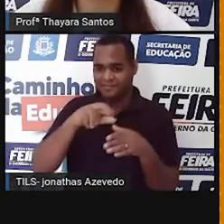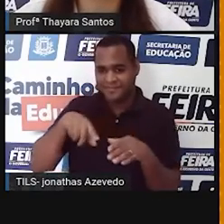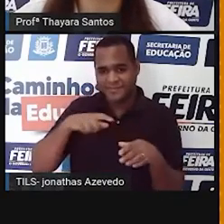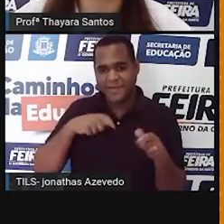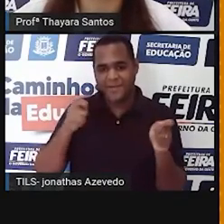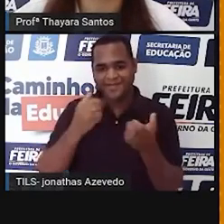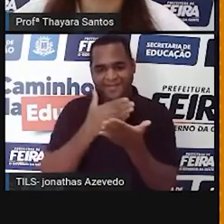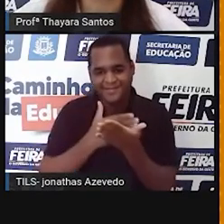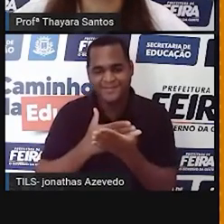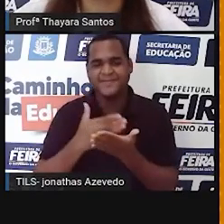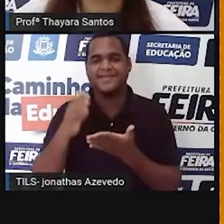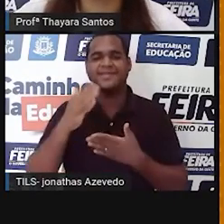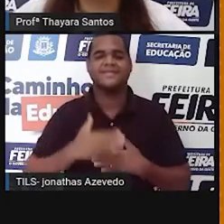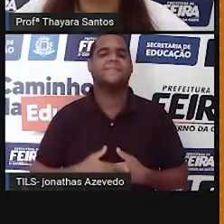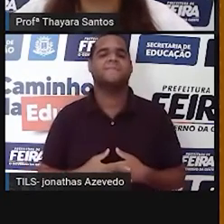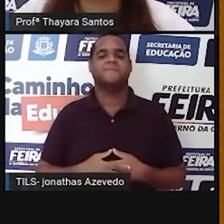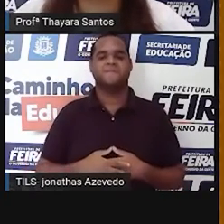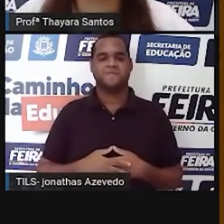e vamos começar.